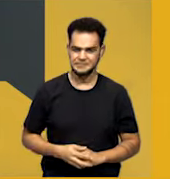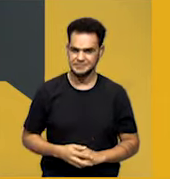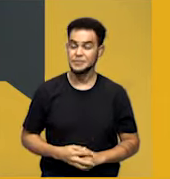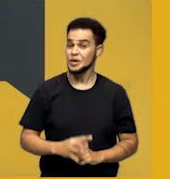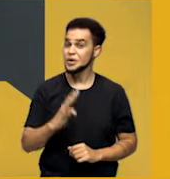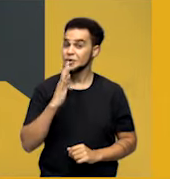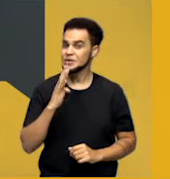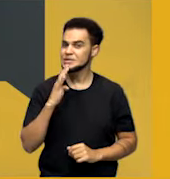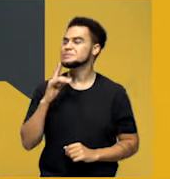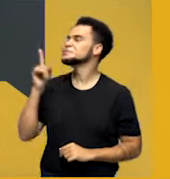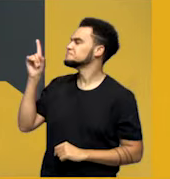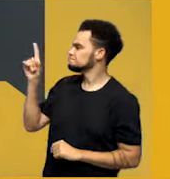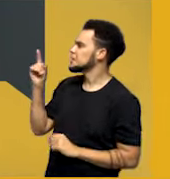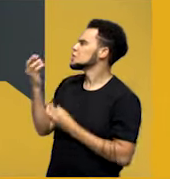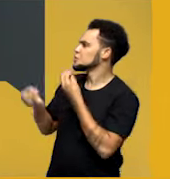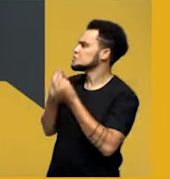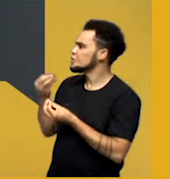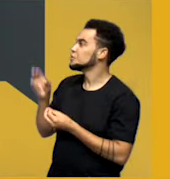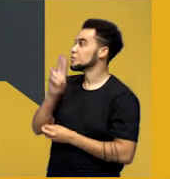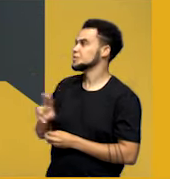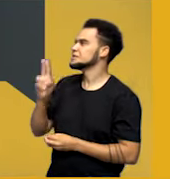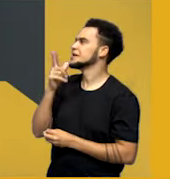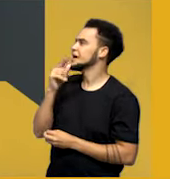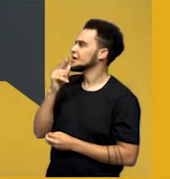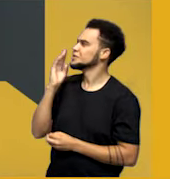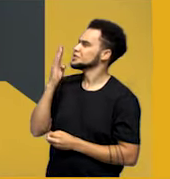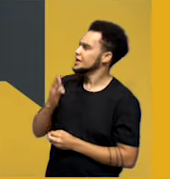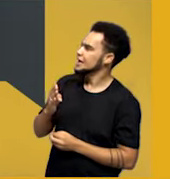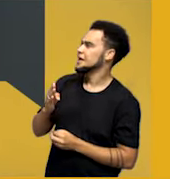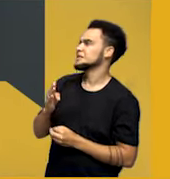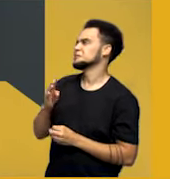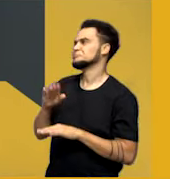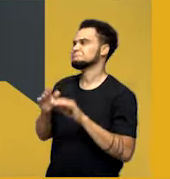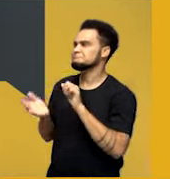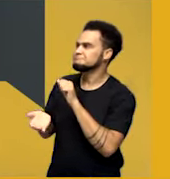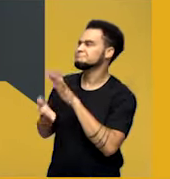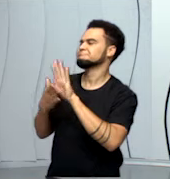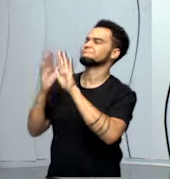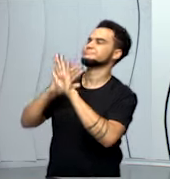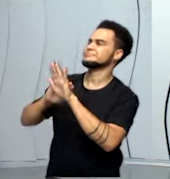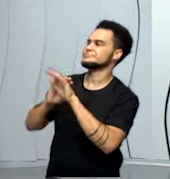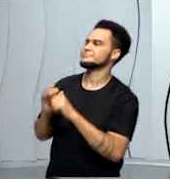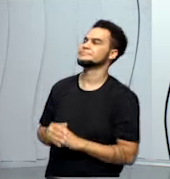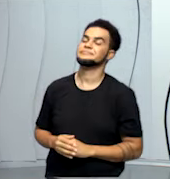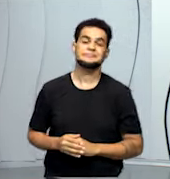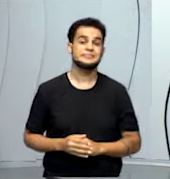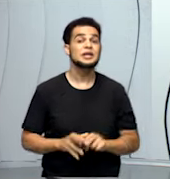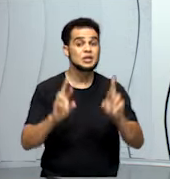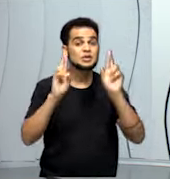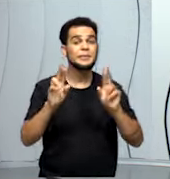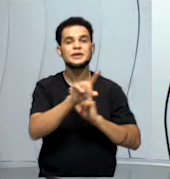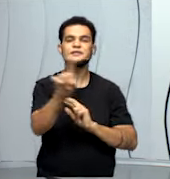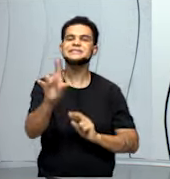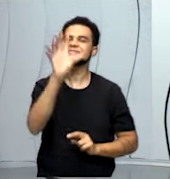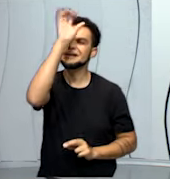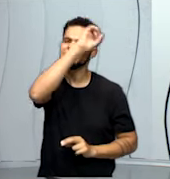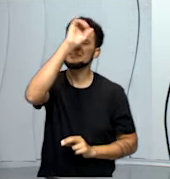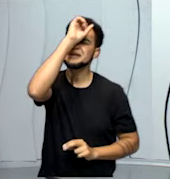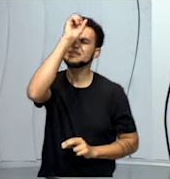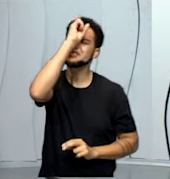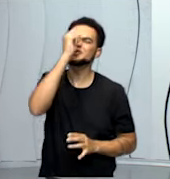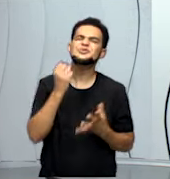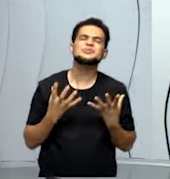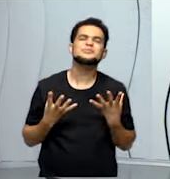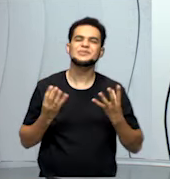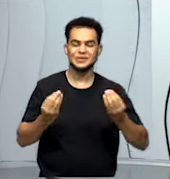de economizar a água direta e indiretamente. Eu espero que você tenha aprendido muito, que você